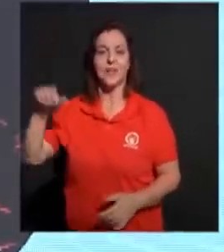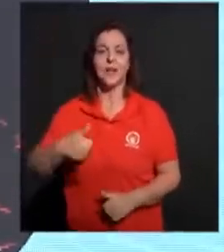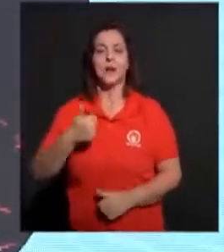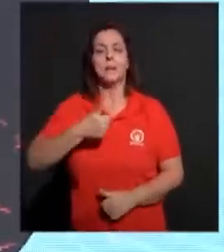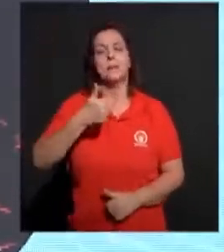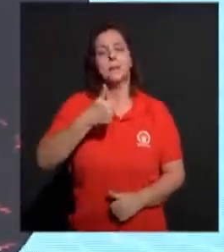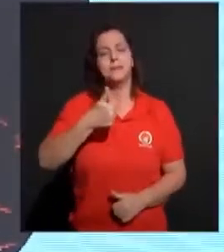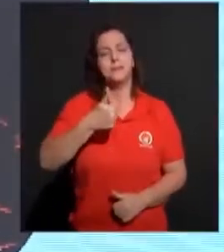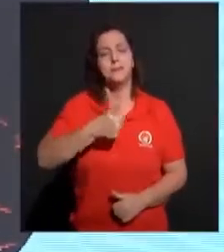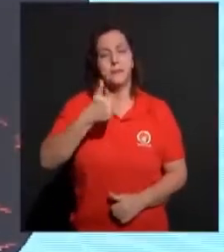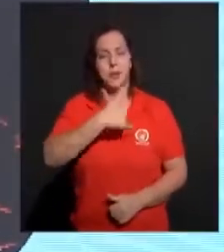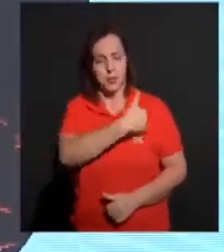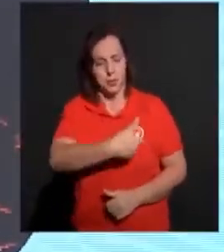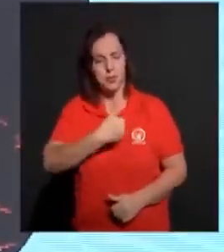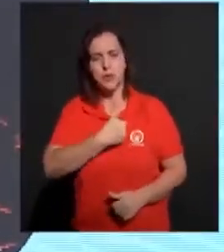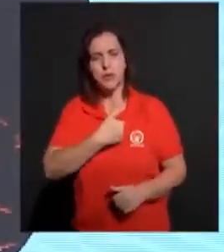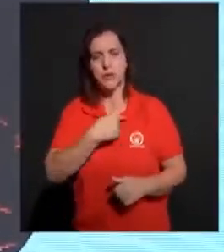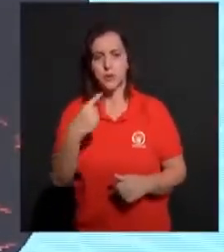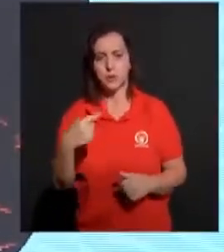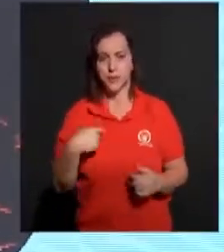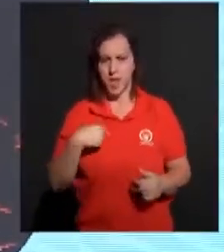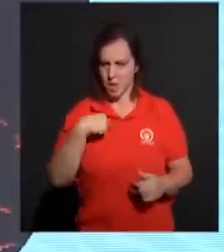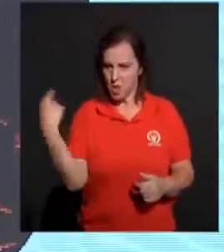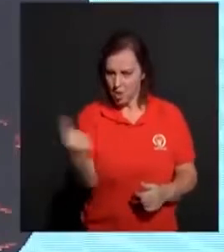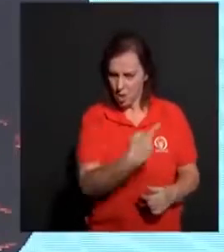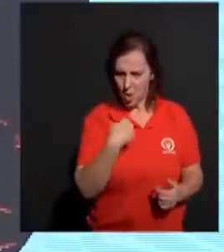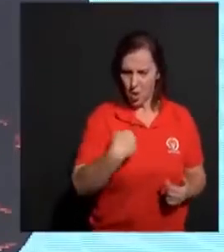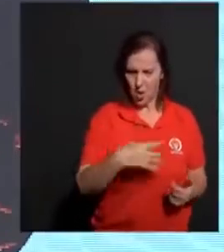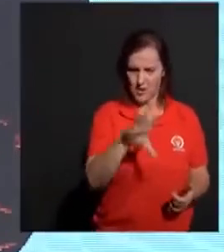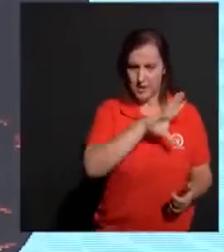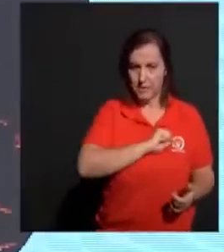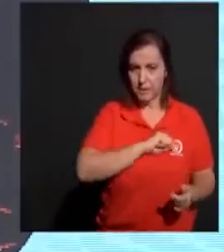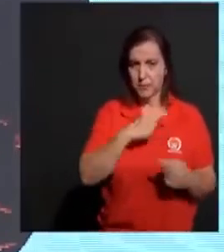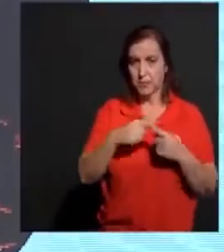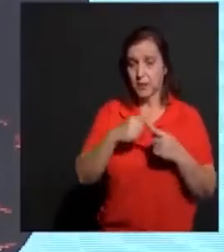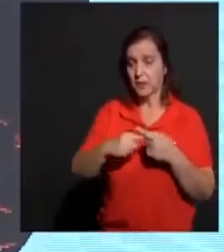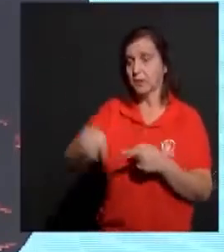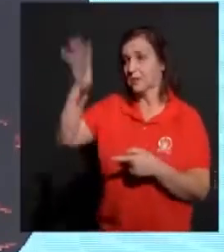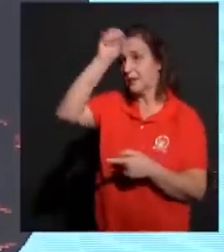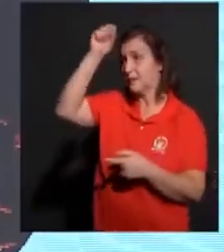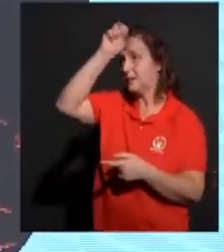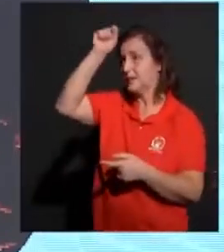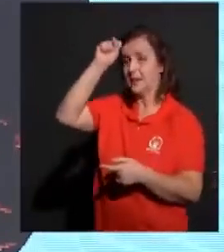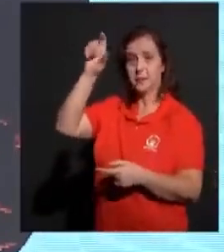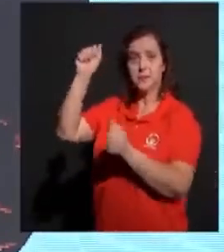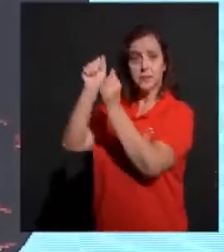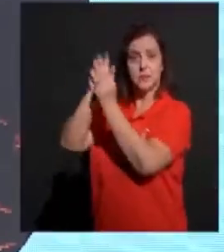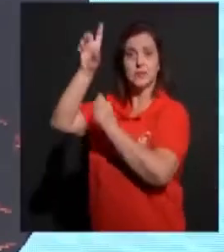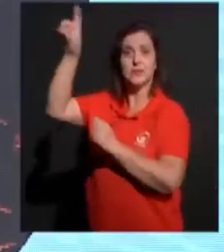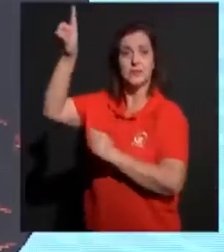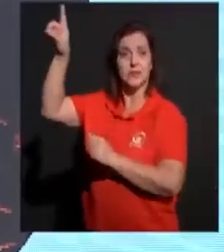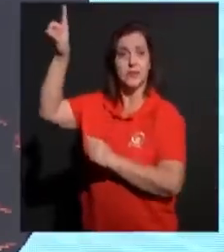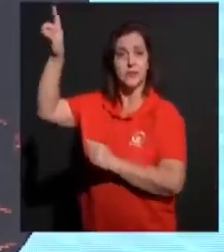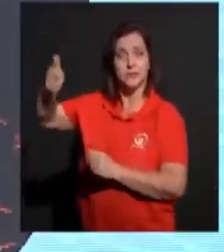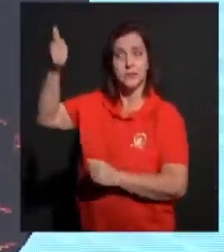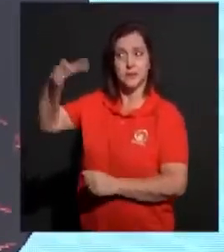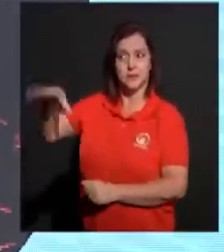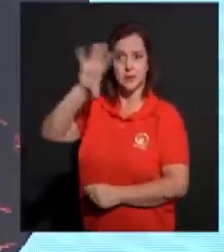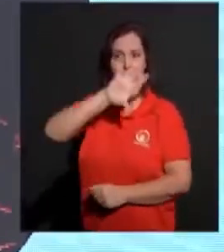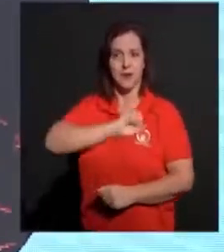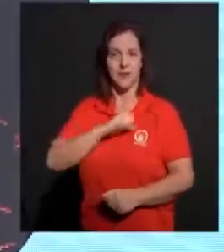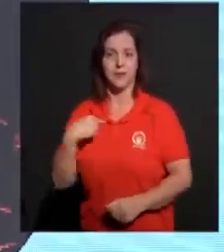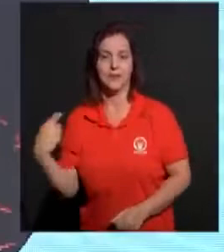João vai dizer, nós amamos porque ele nos amou primeiro. Então, o início começa com amor. E eu